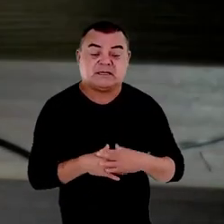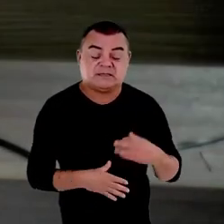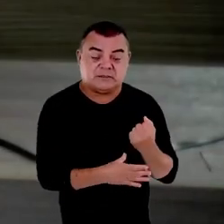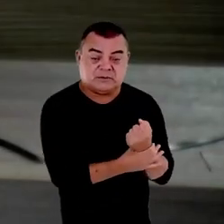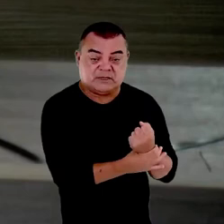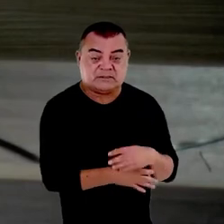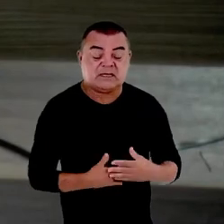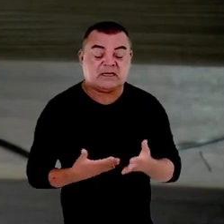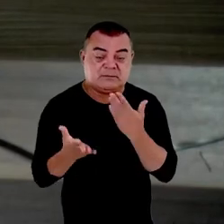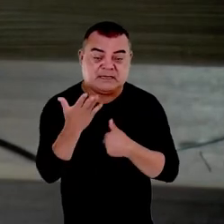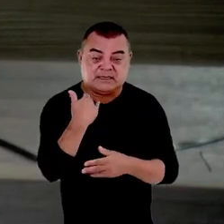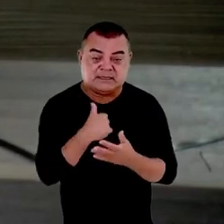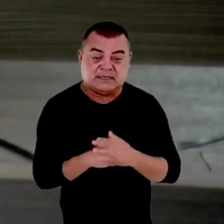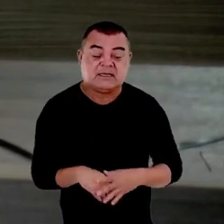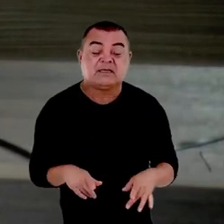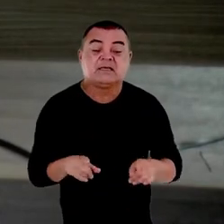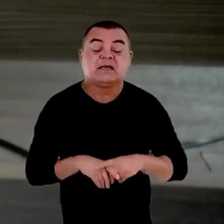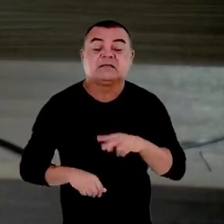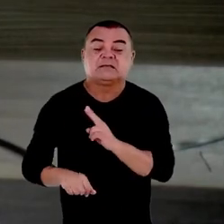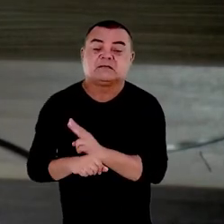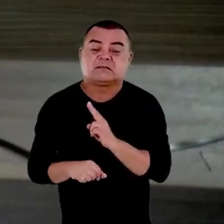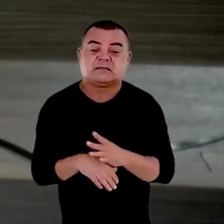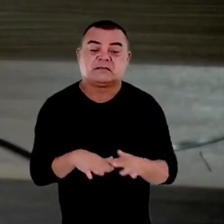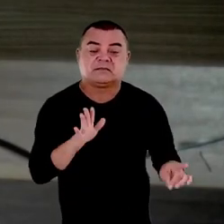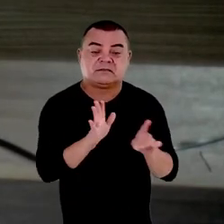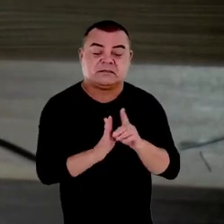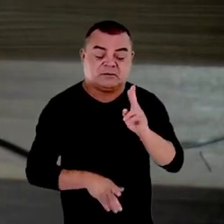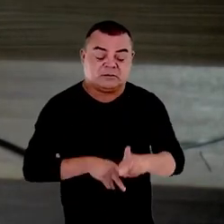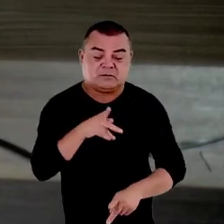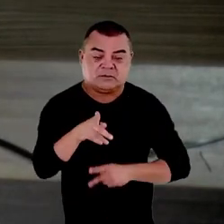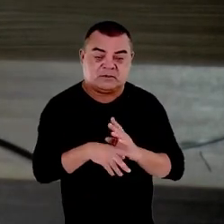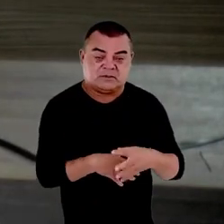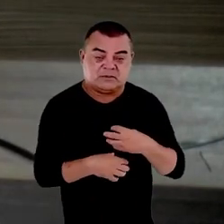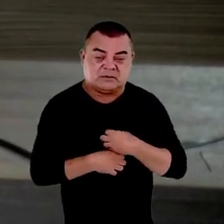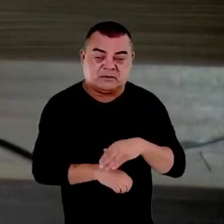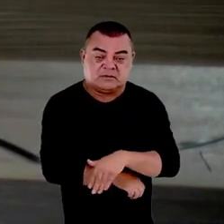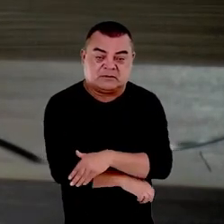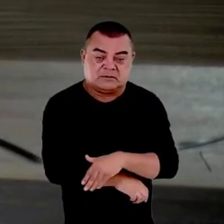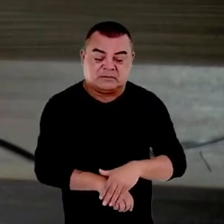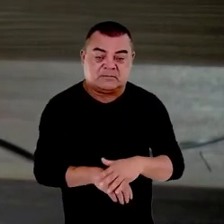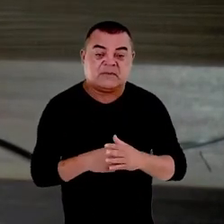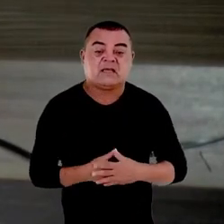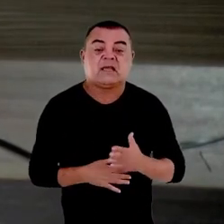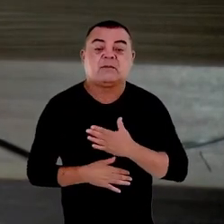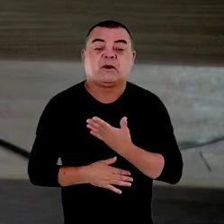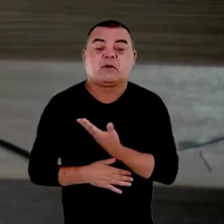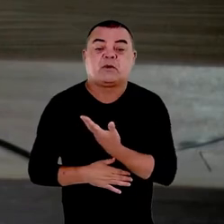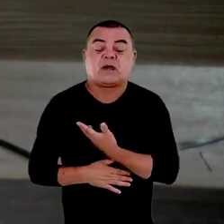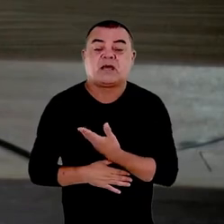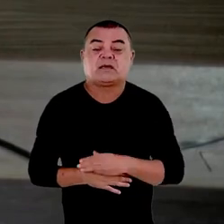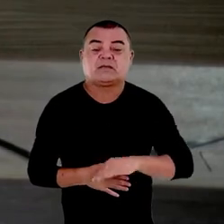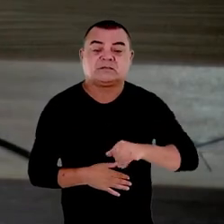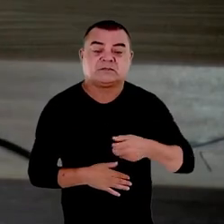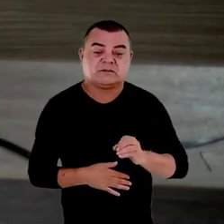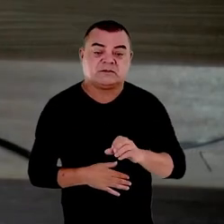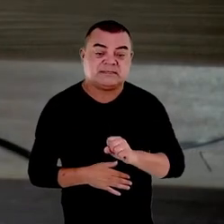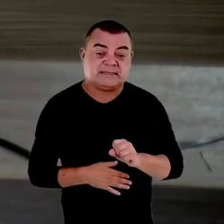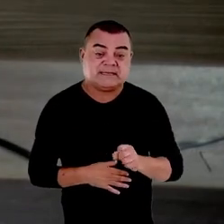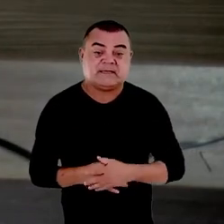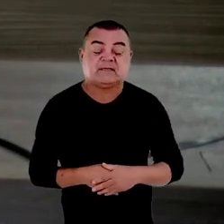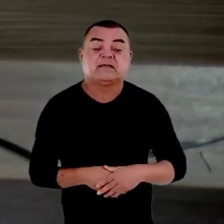alimentar e a defesa dos direitos das populações em situação de rua meu colega José Márcio meu colega